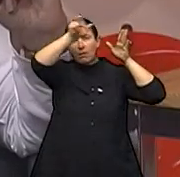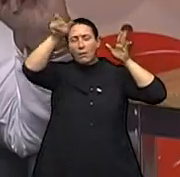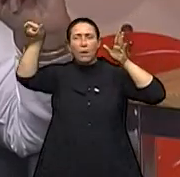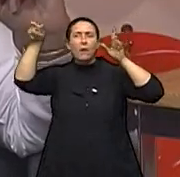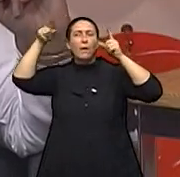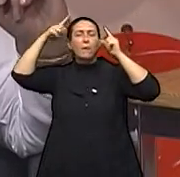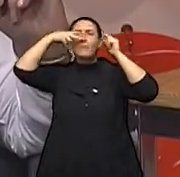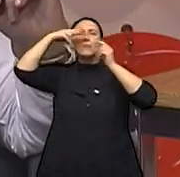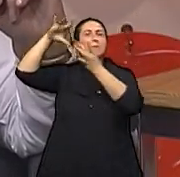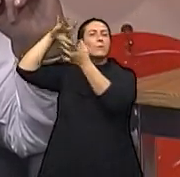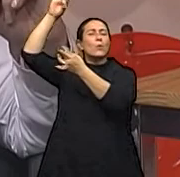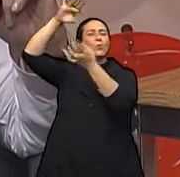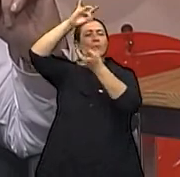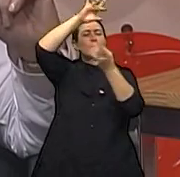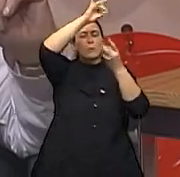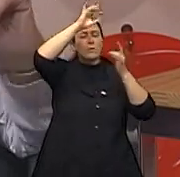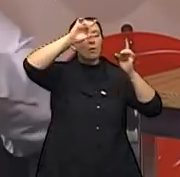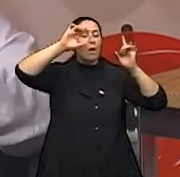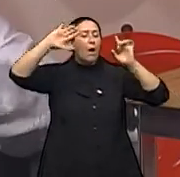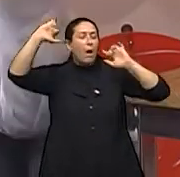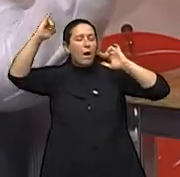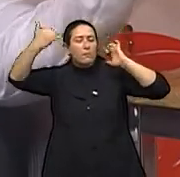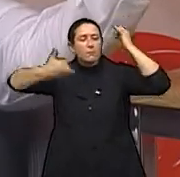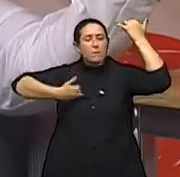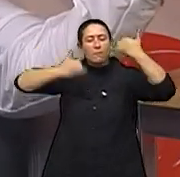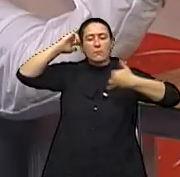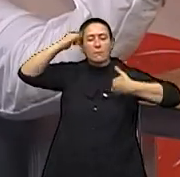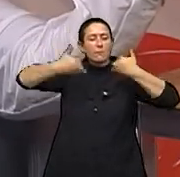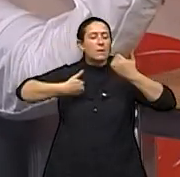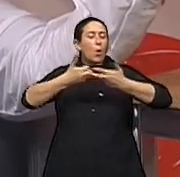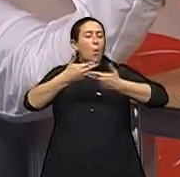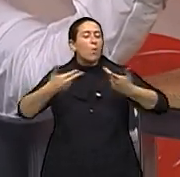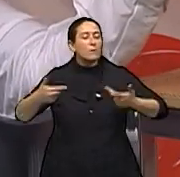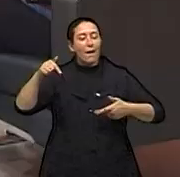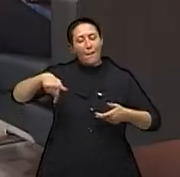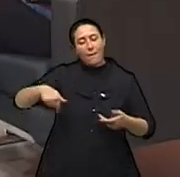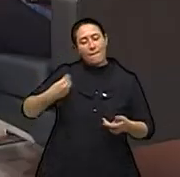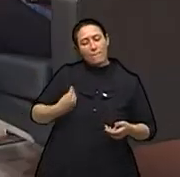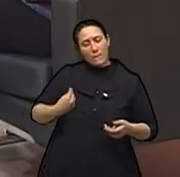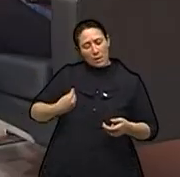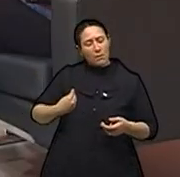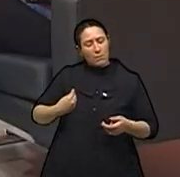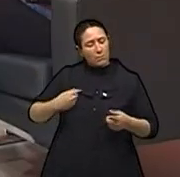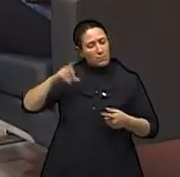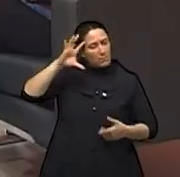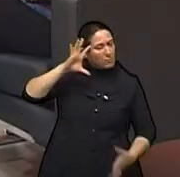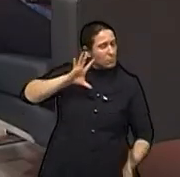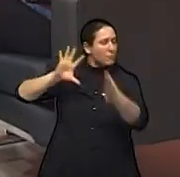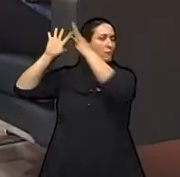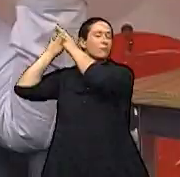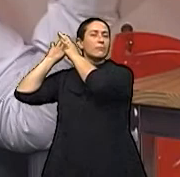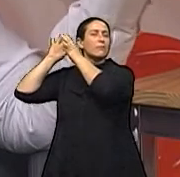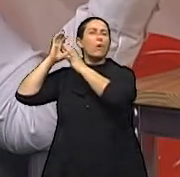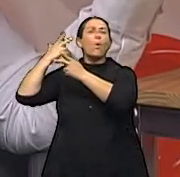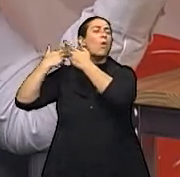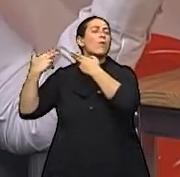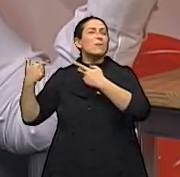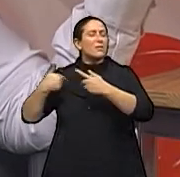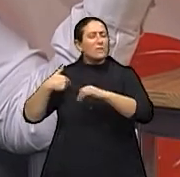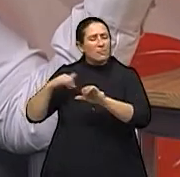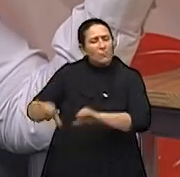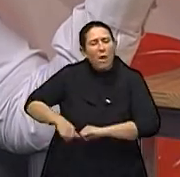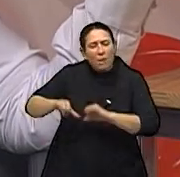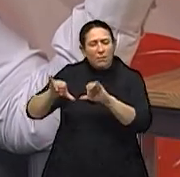algo aconteceu aqui nessa vida, que ela sintonizou lá e começou a sentir, sofrer, como se ainda